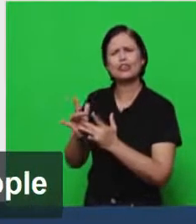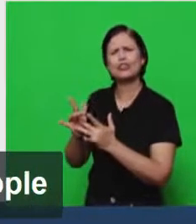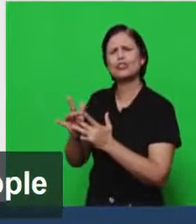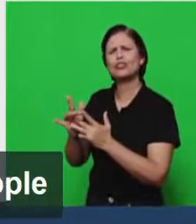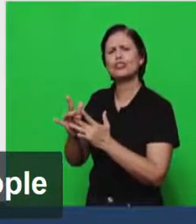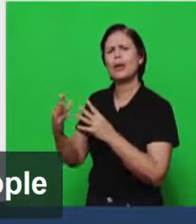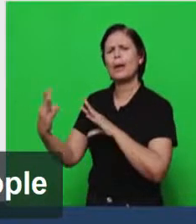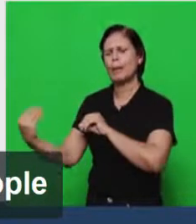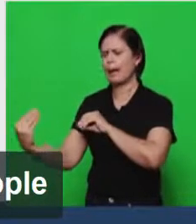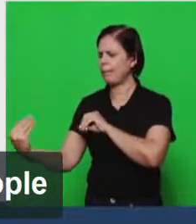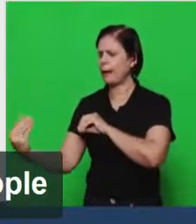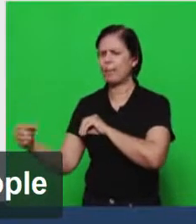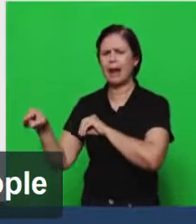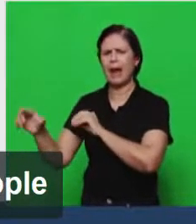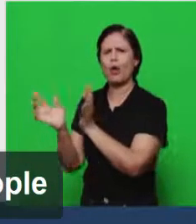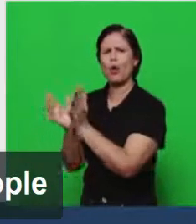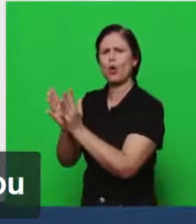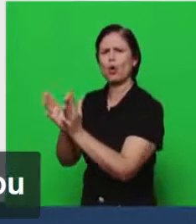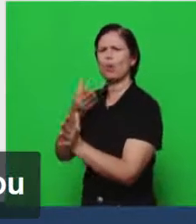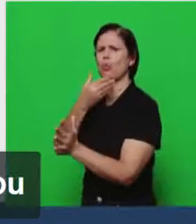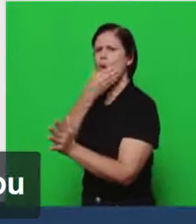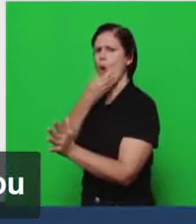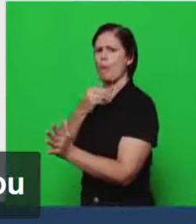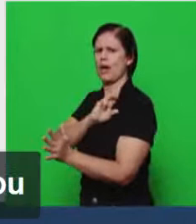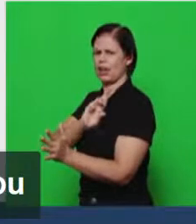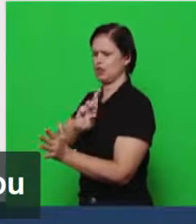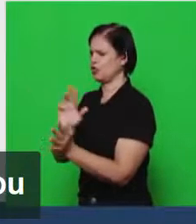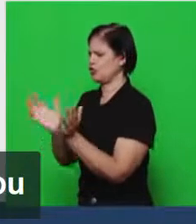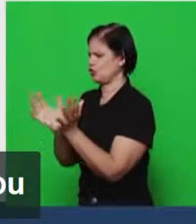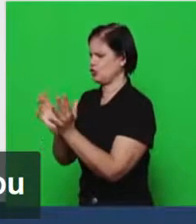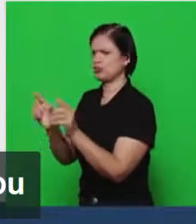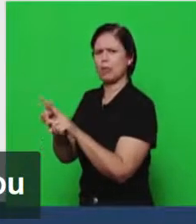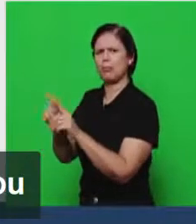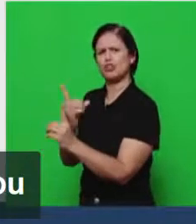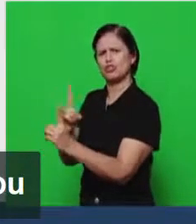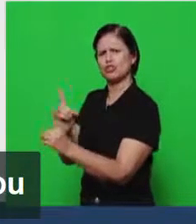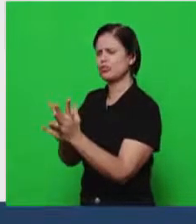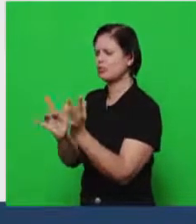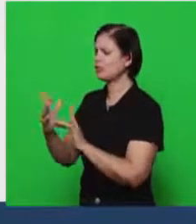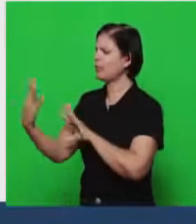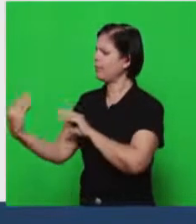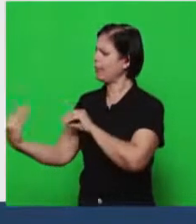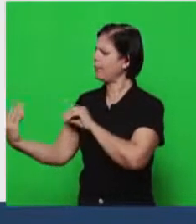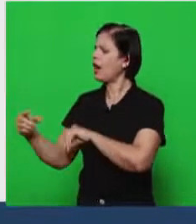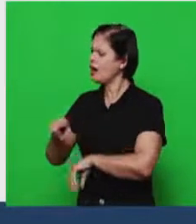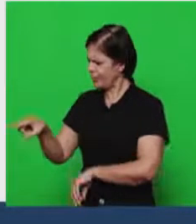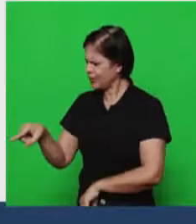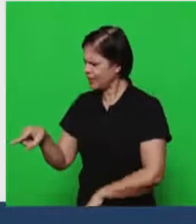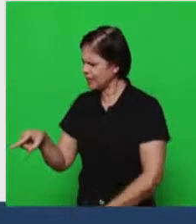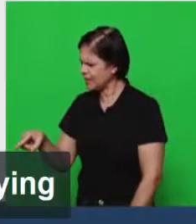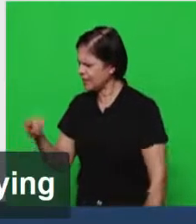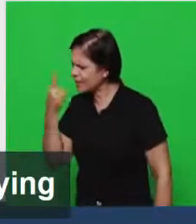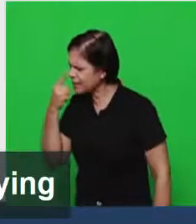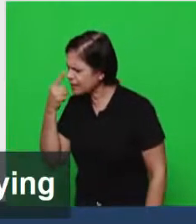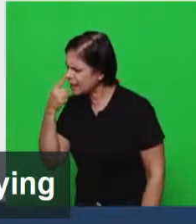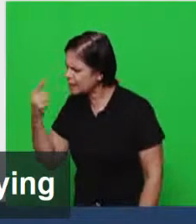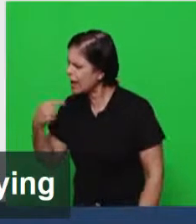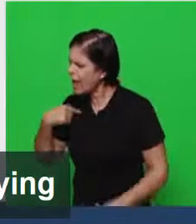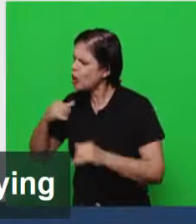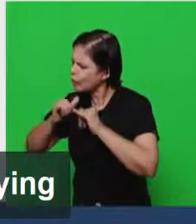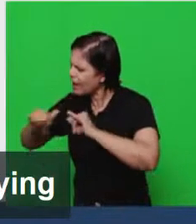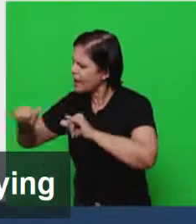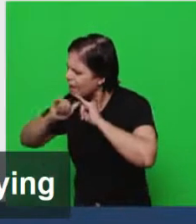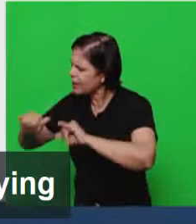religiosos da época para o povo que estava em volta até para os discípulos vocês estão ouvindo o que eu estou dizendo olha aqui